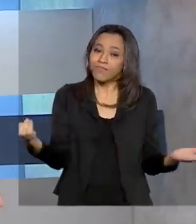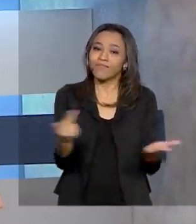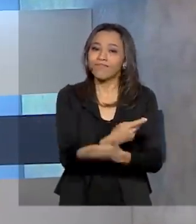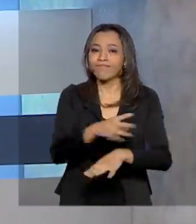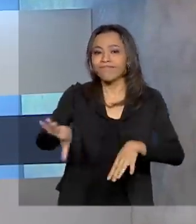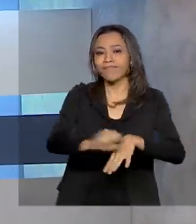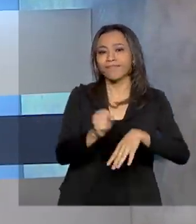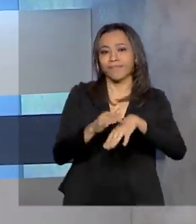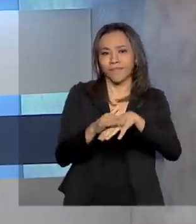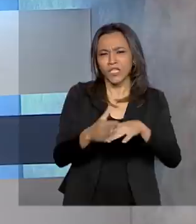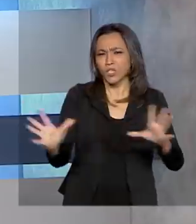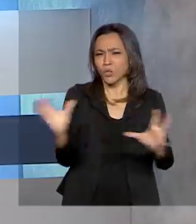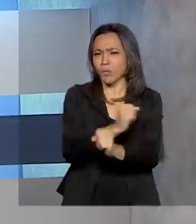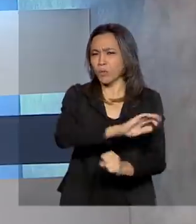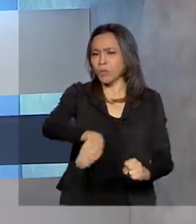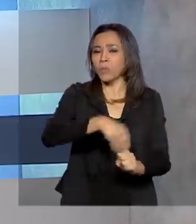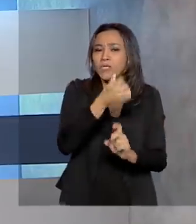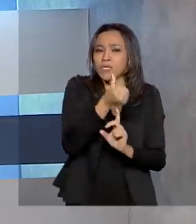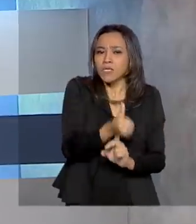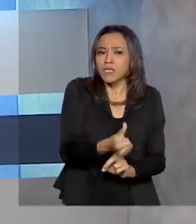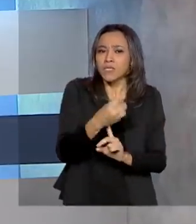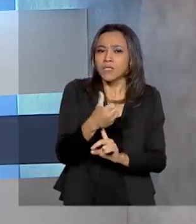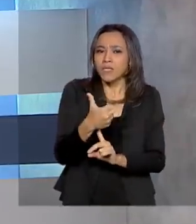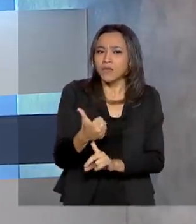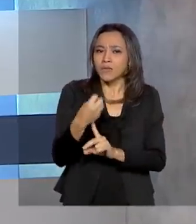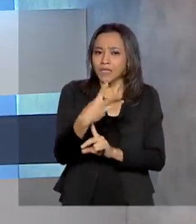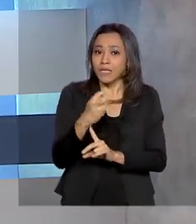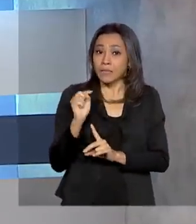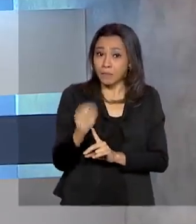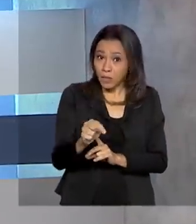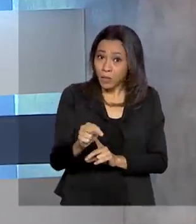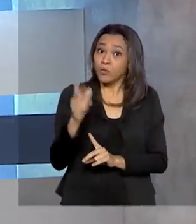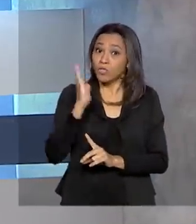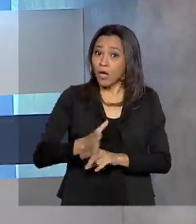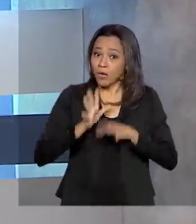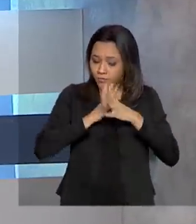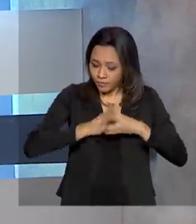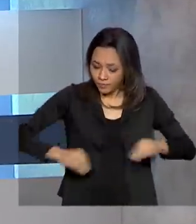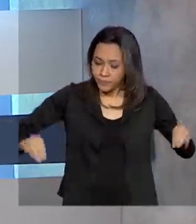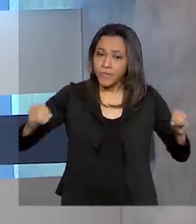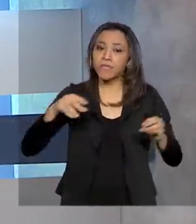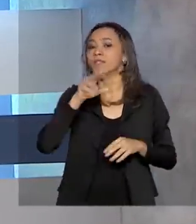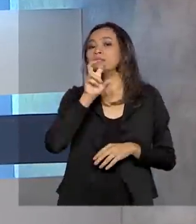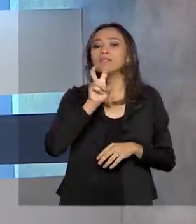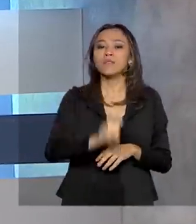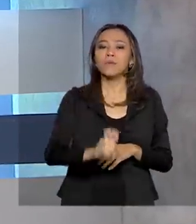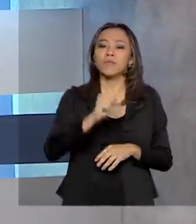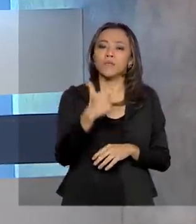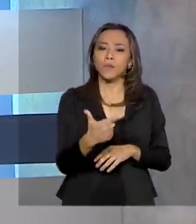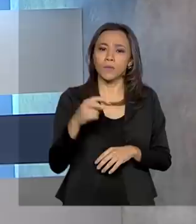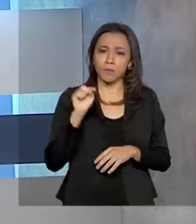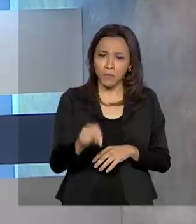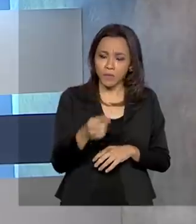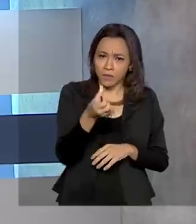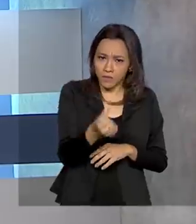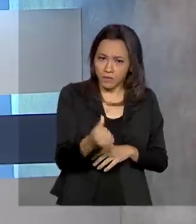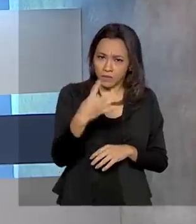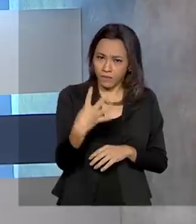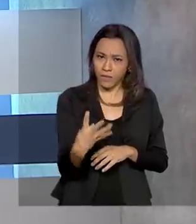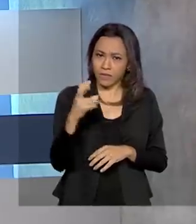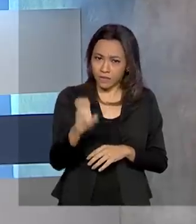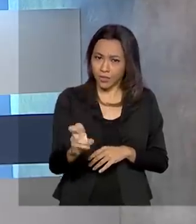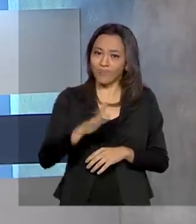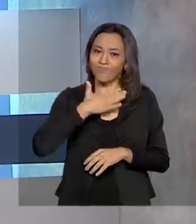total, mais de 613 mil estão recuperados e 52.645 foram a óbito.